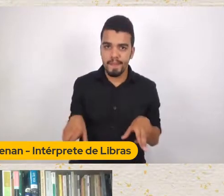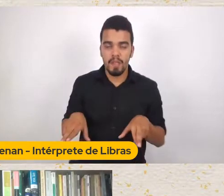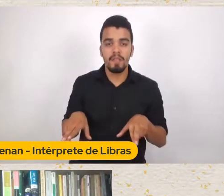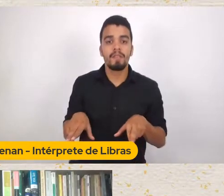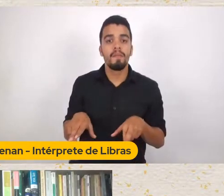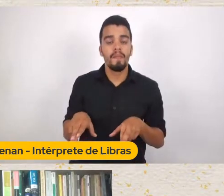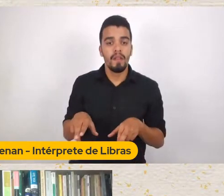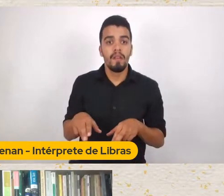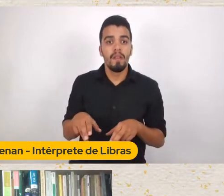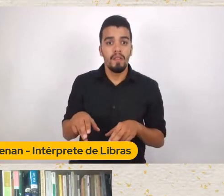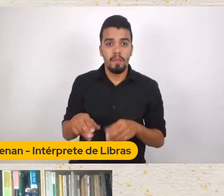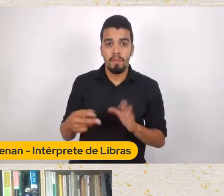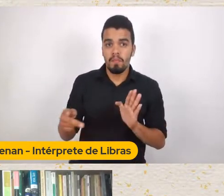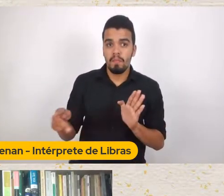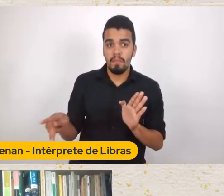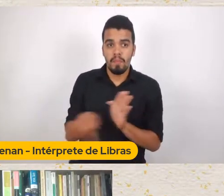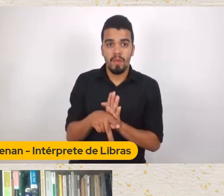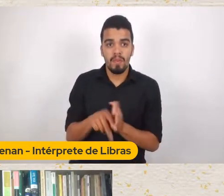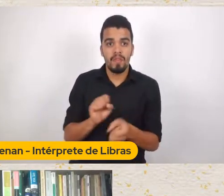Sutra É